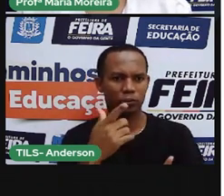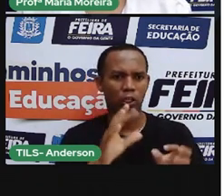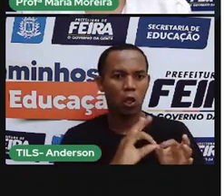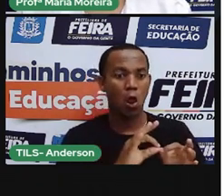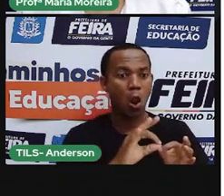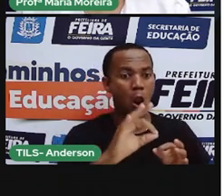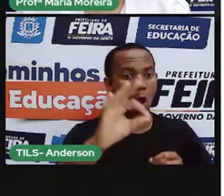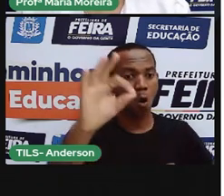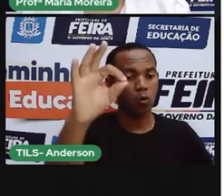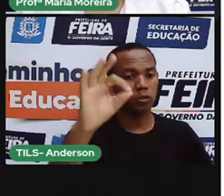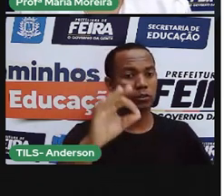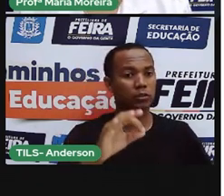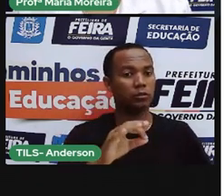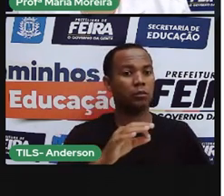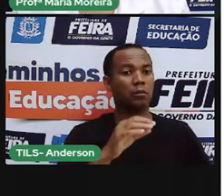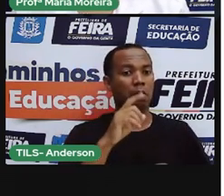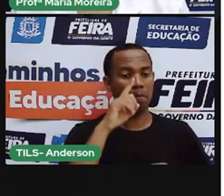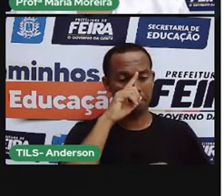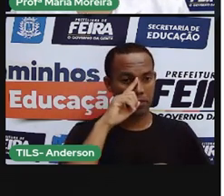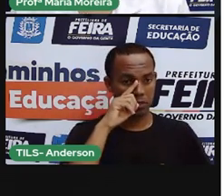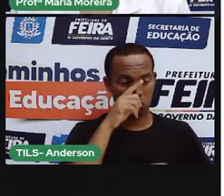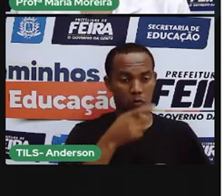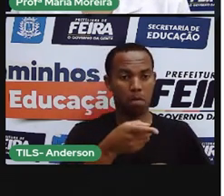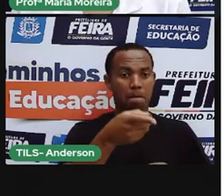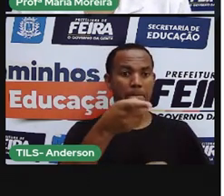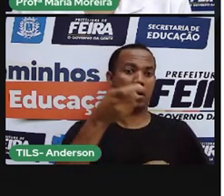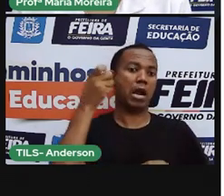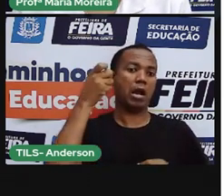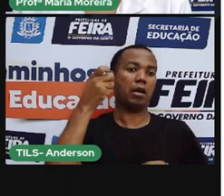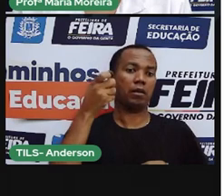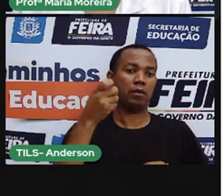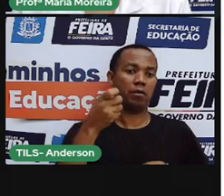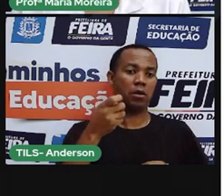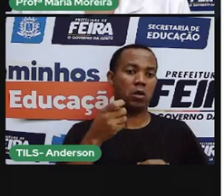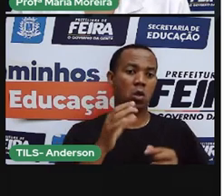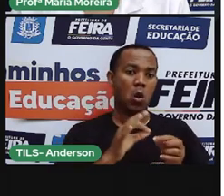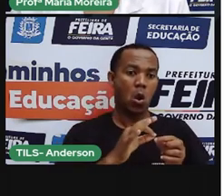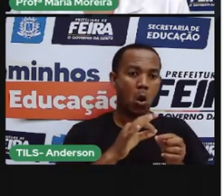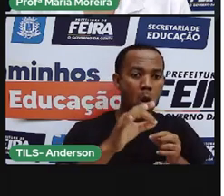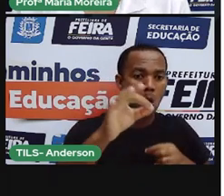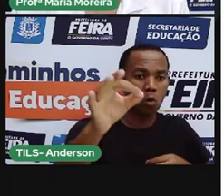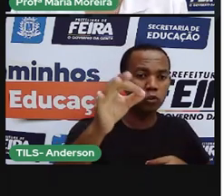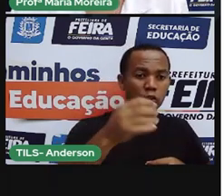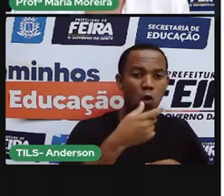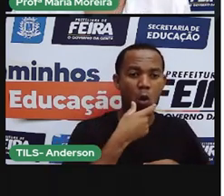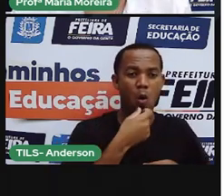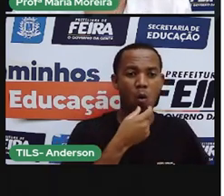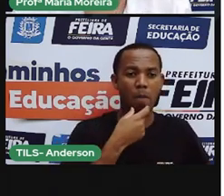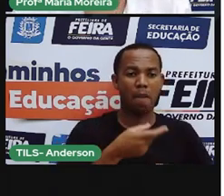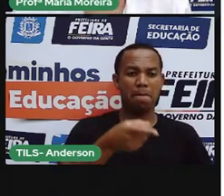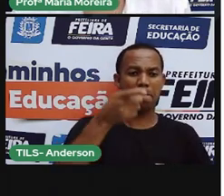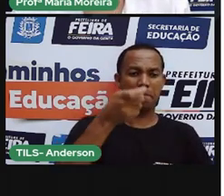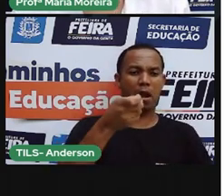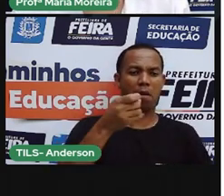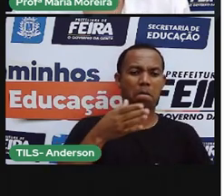causava seu estrago, que da tocaia o covarde homem atirava.